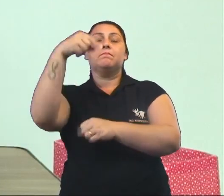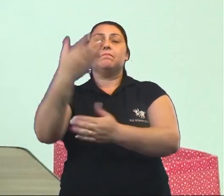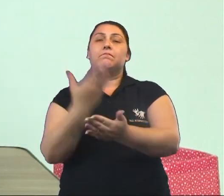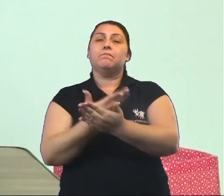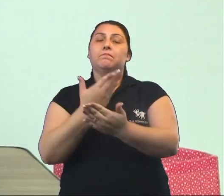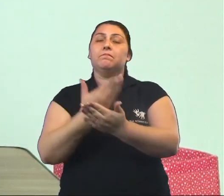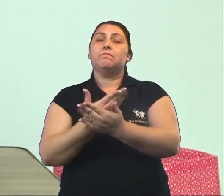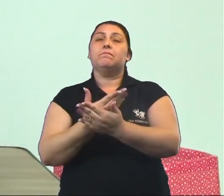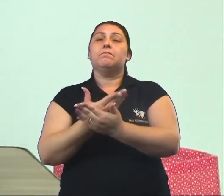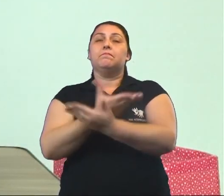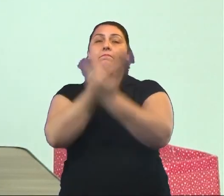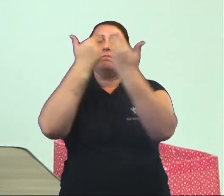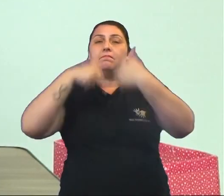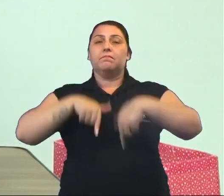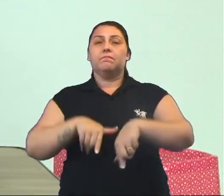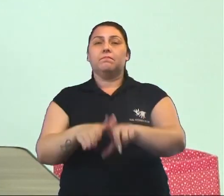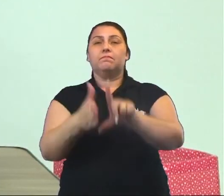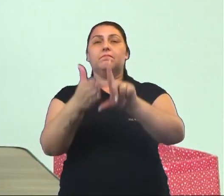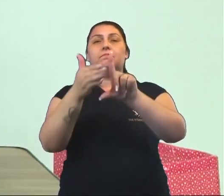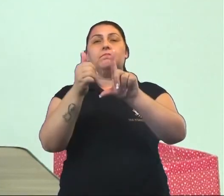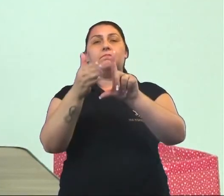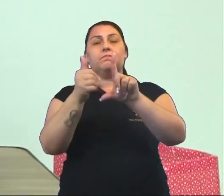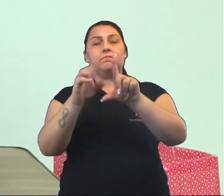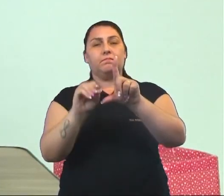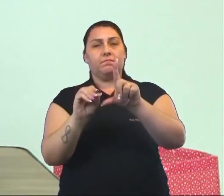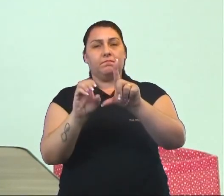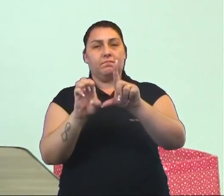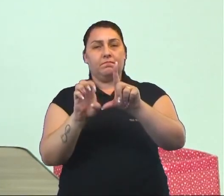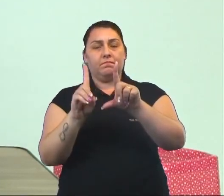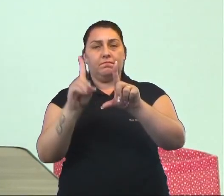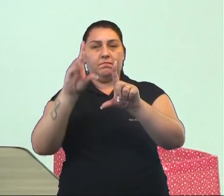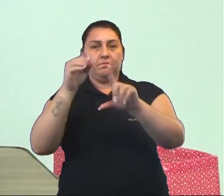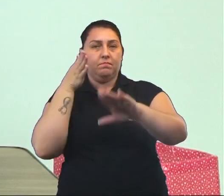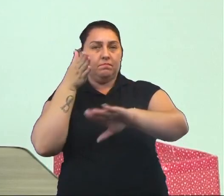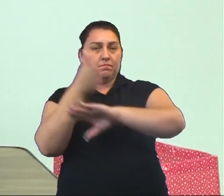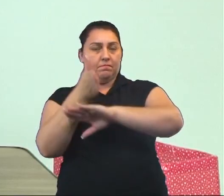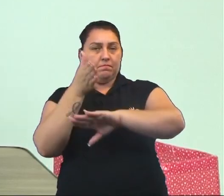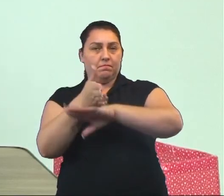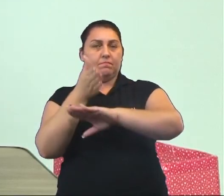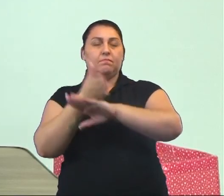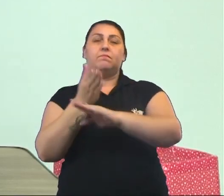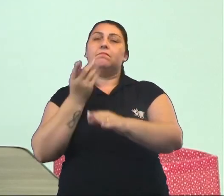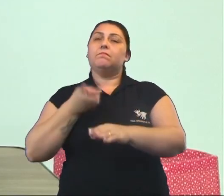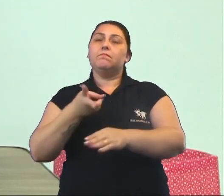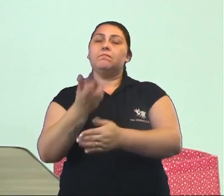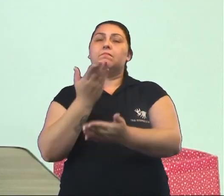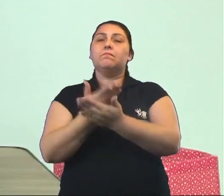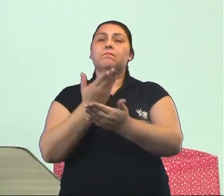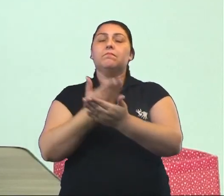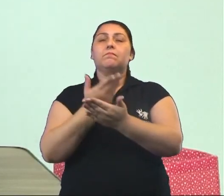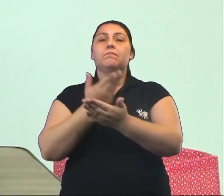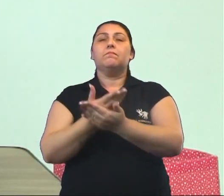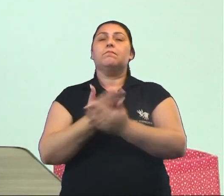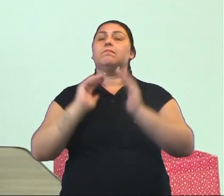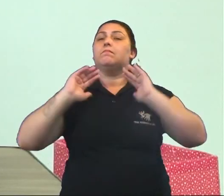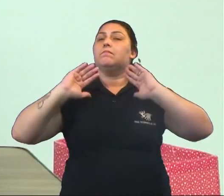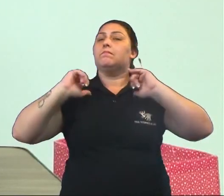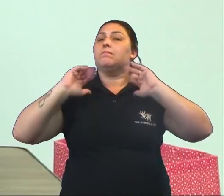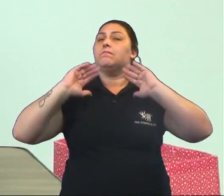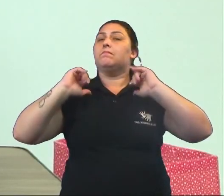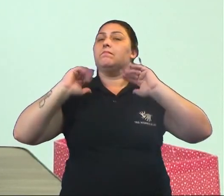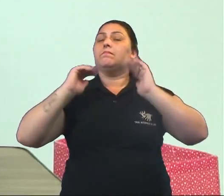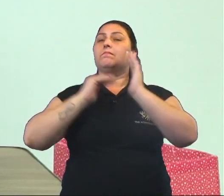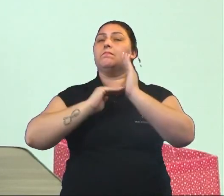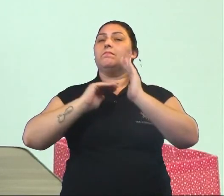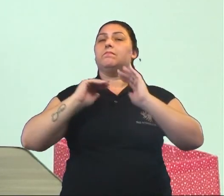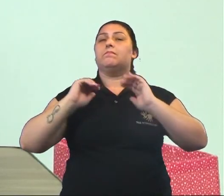nossa próxima aula, mas não se esqueça. Continue estudando em casa, acessando a essa e outras aulas na nossa plataforma Eduque. Tchau,